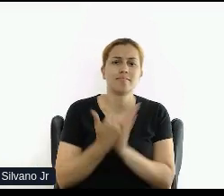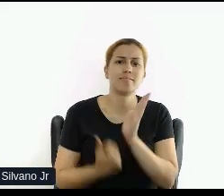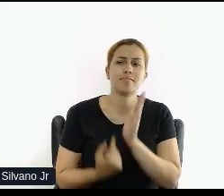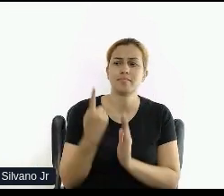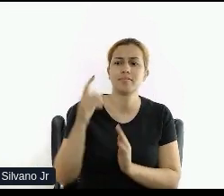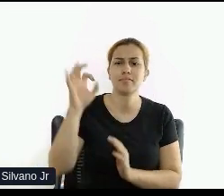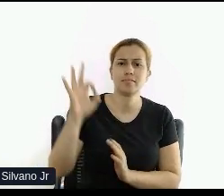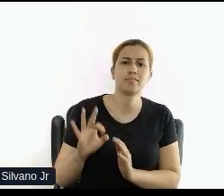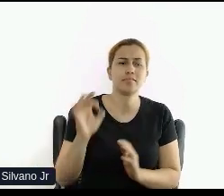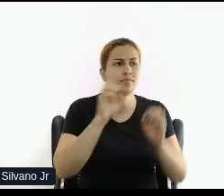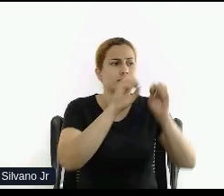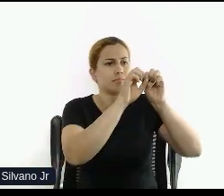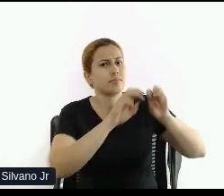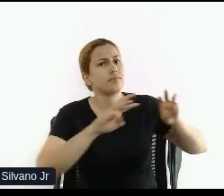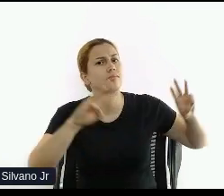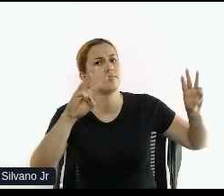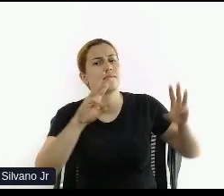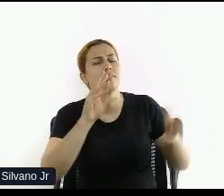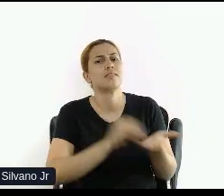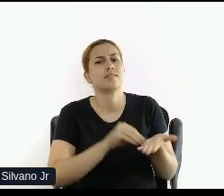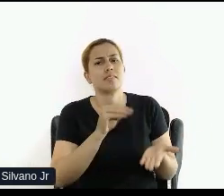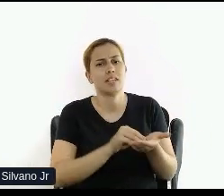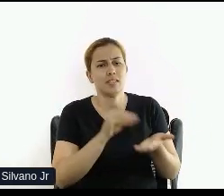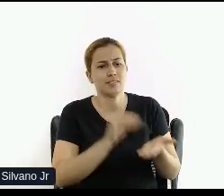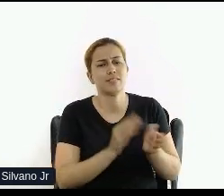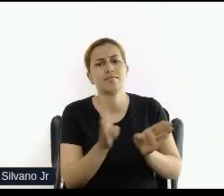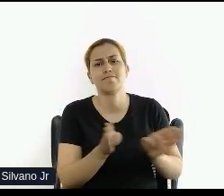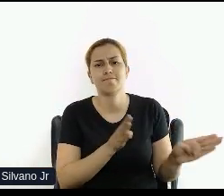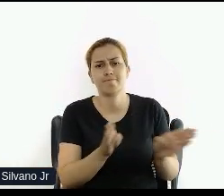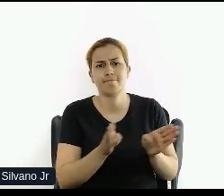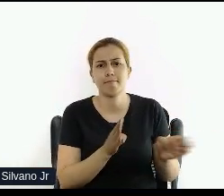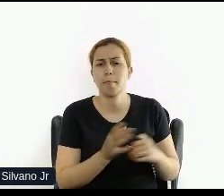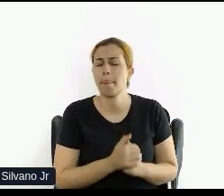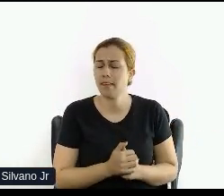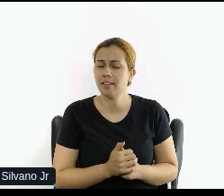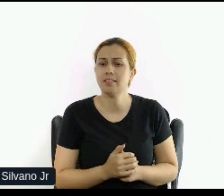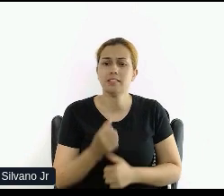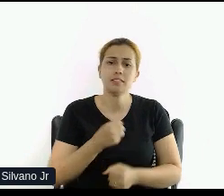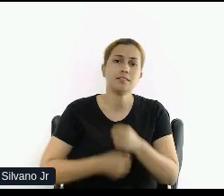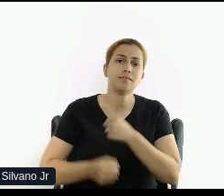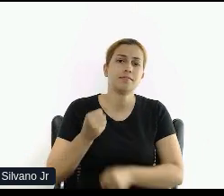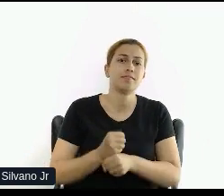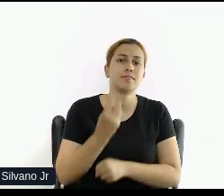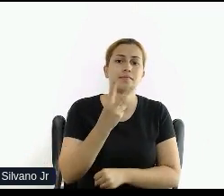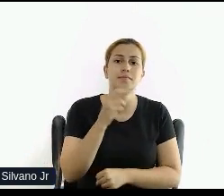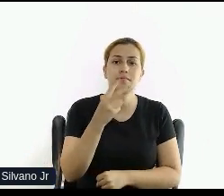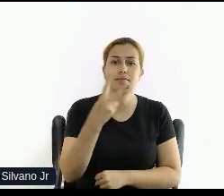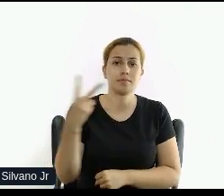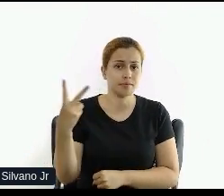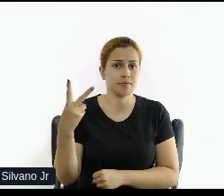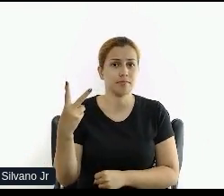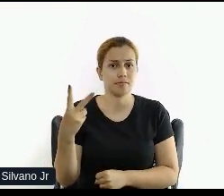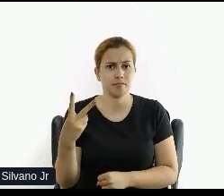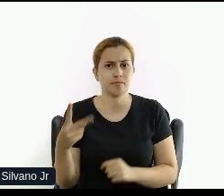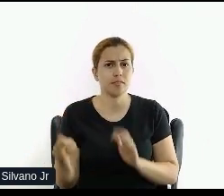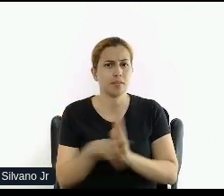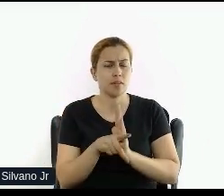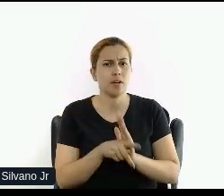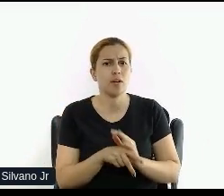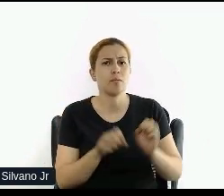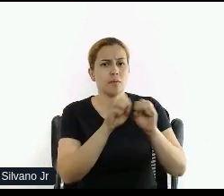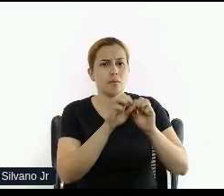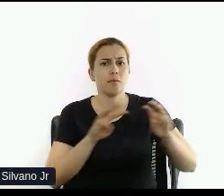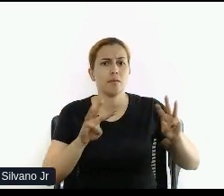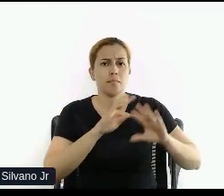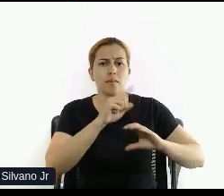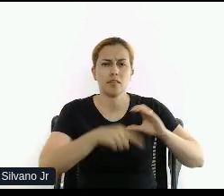brasileiros estudaram, foi considerado acessível. Esse é um dado recente, de 2022, o Movimento Web para Todos, junto com o Big Data